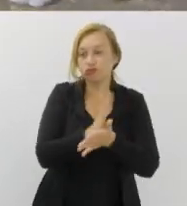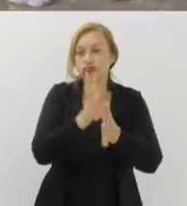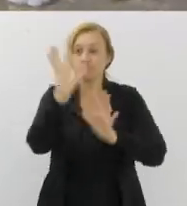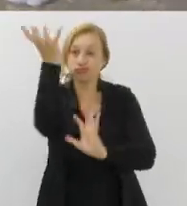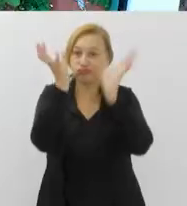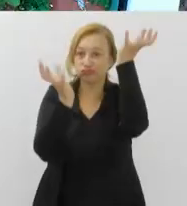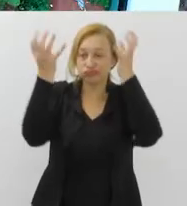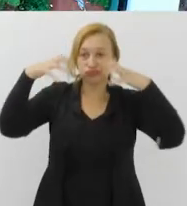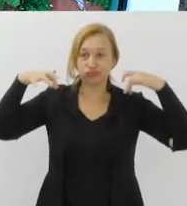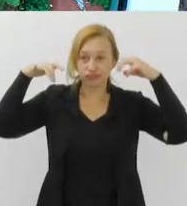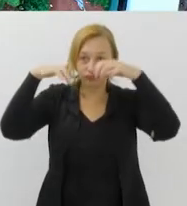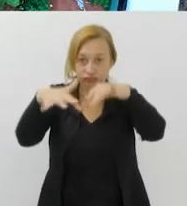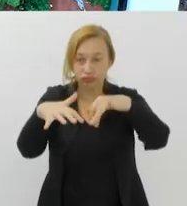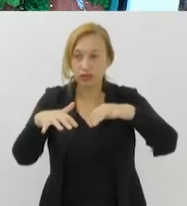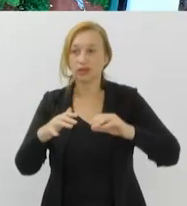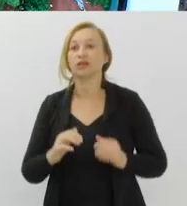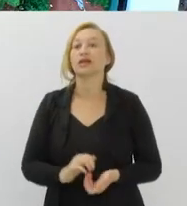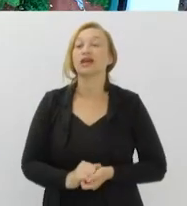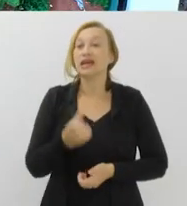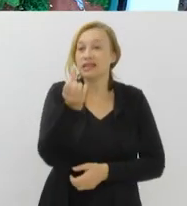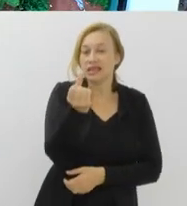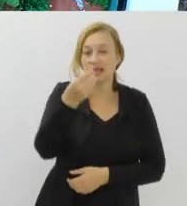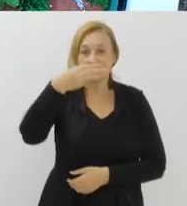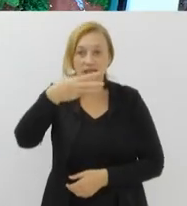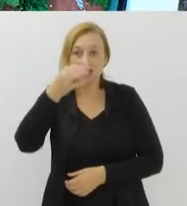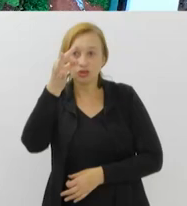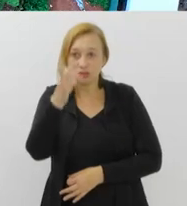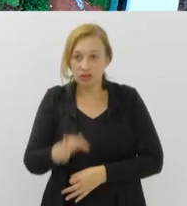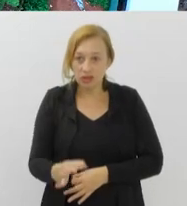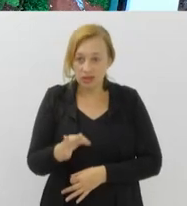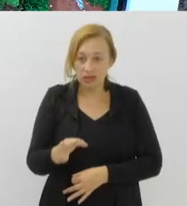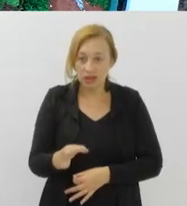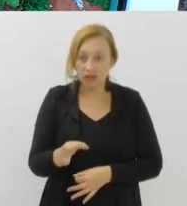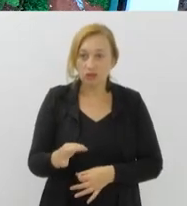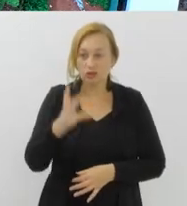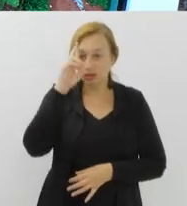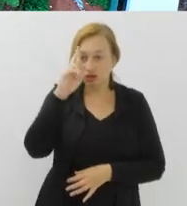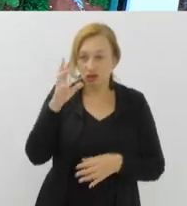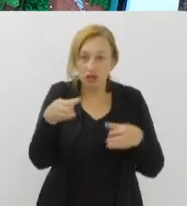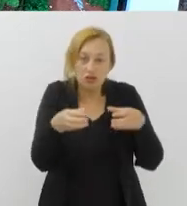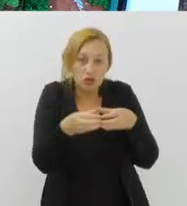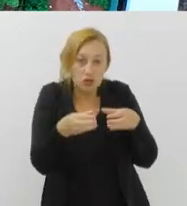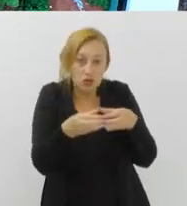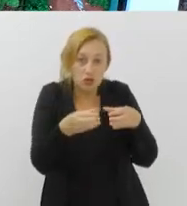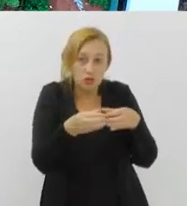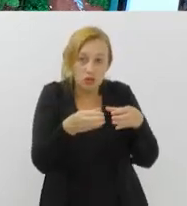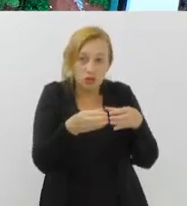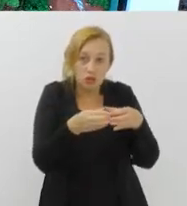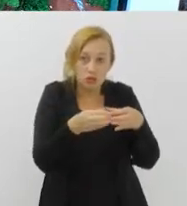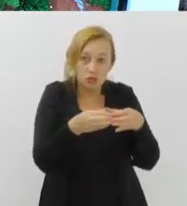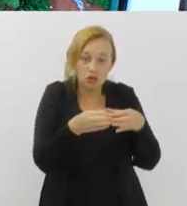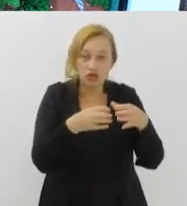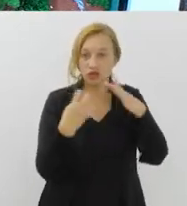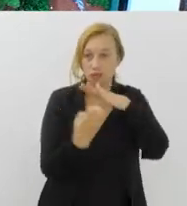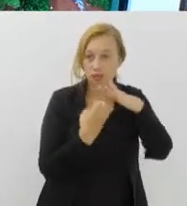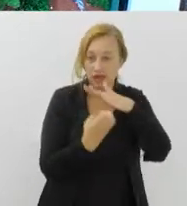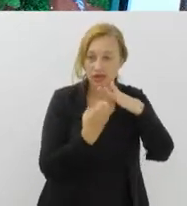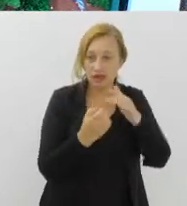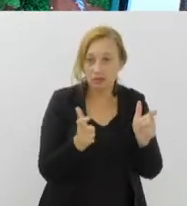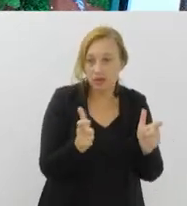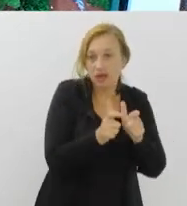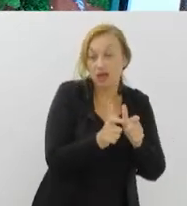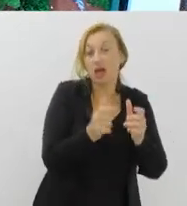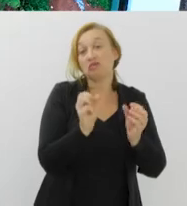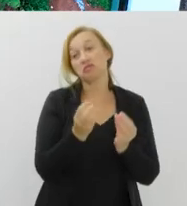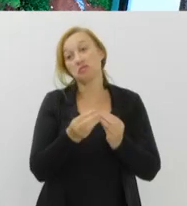meses. No mesmo levantamento, 63% dos donos de pequenos negócios têm receio que suas empresas fiquem prejudicadas por algum